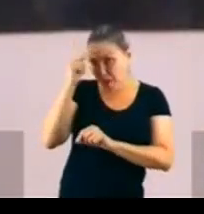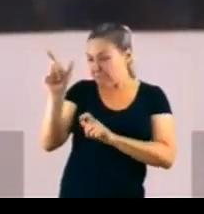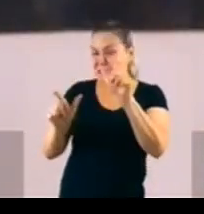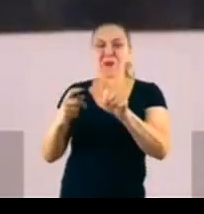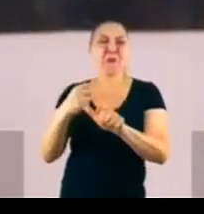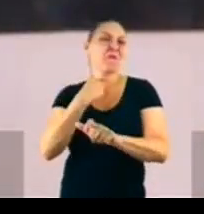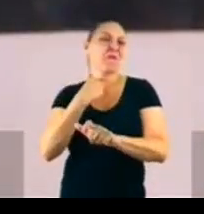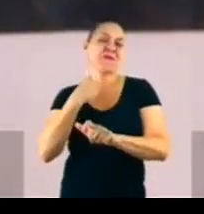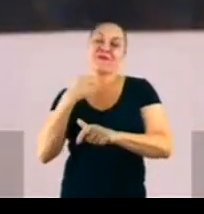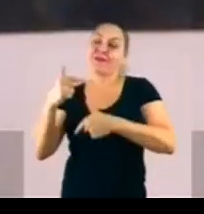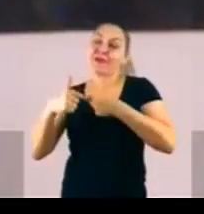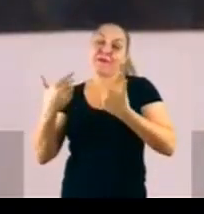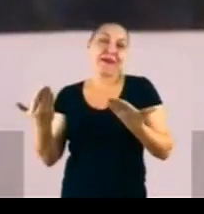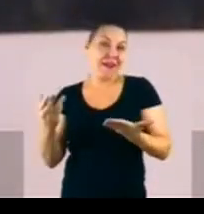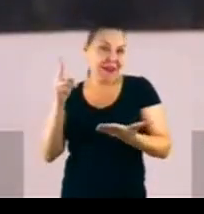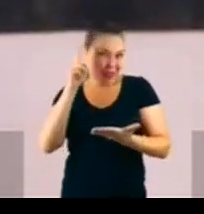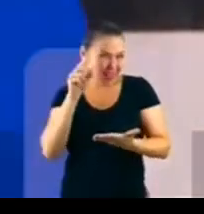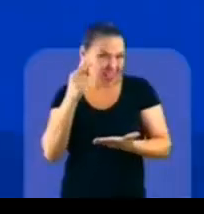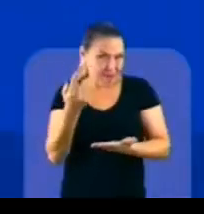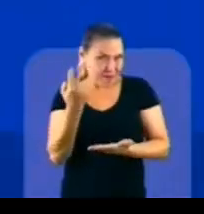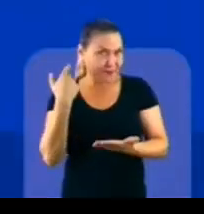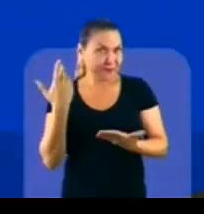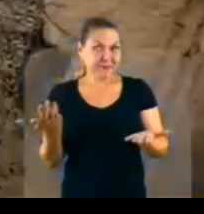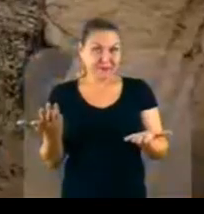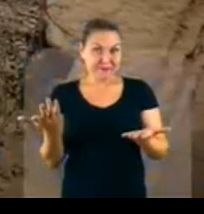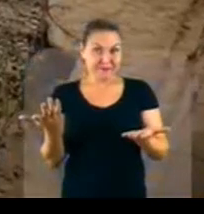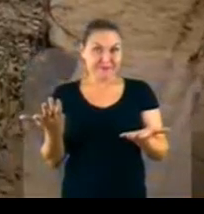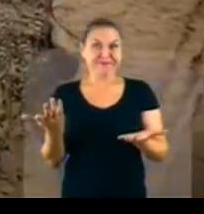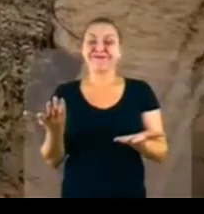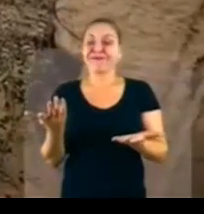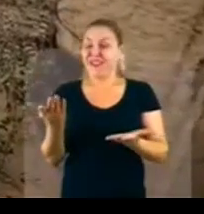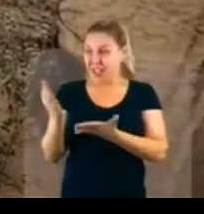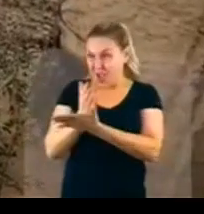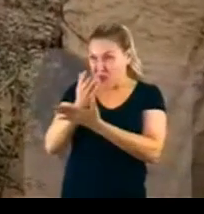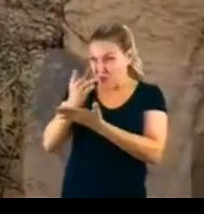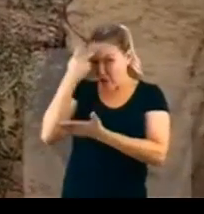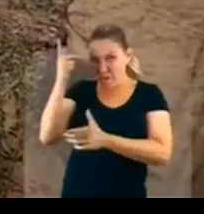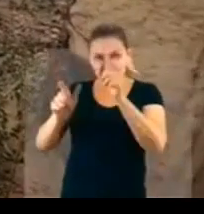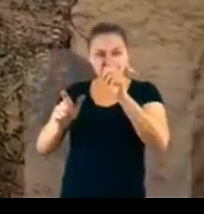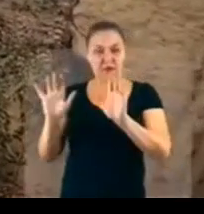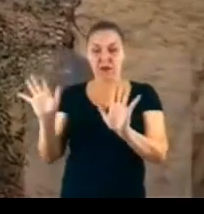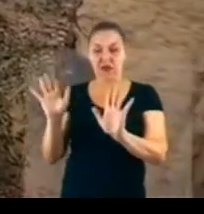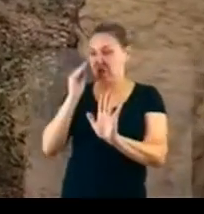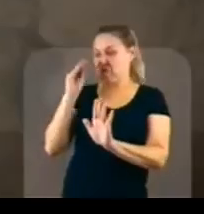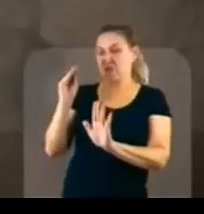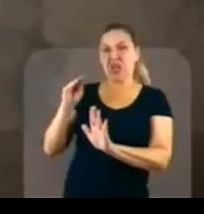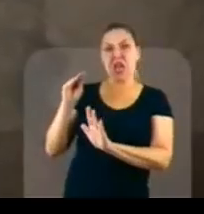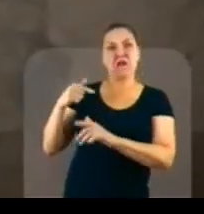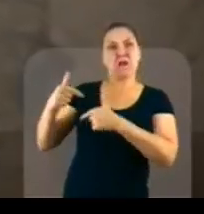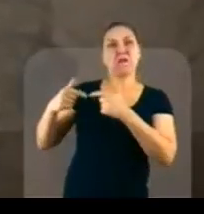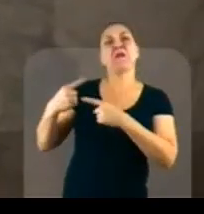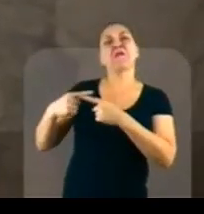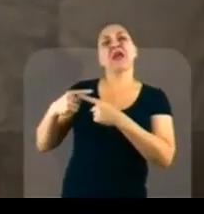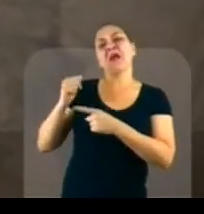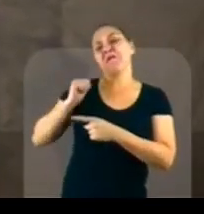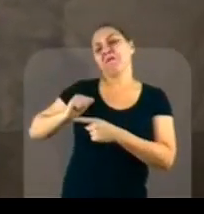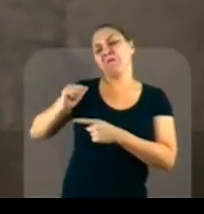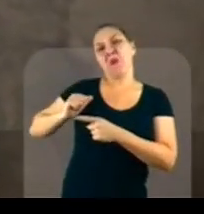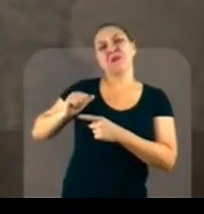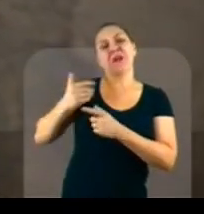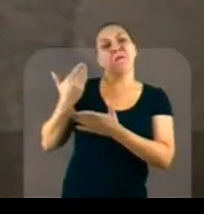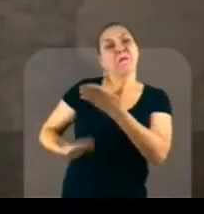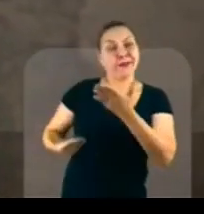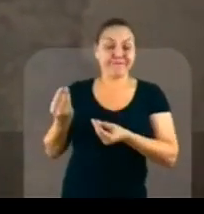de gerar o emprego justamente para não perder o Bolsa Família. Lula também impediu de gerar emprego no sertão